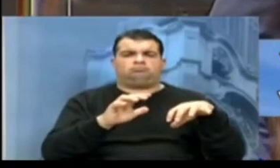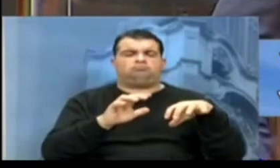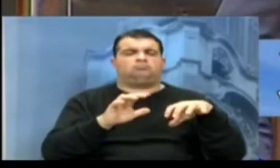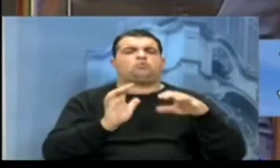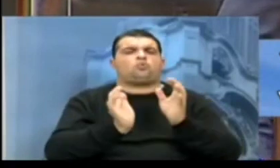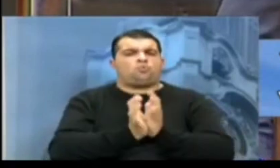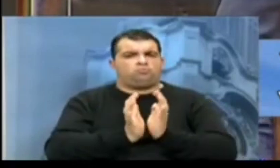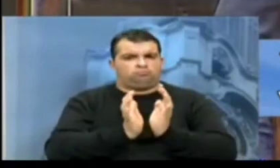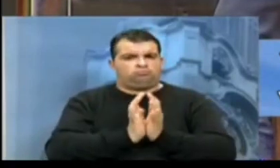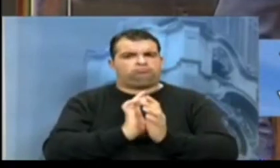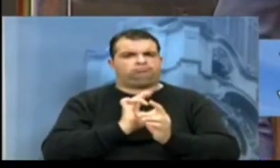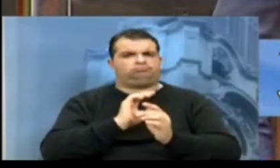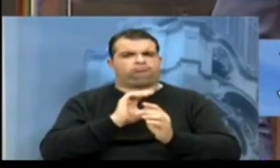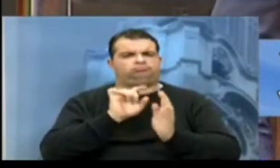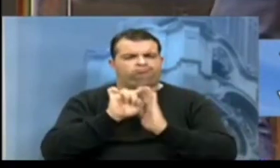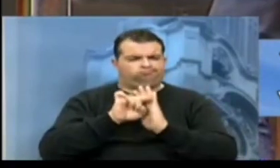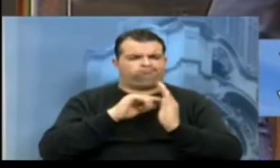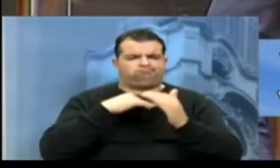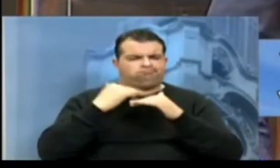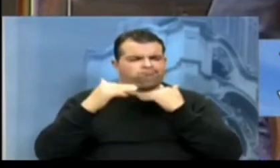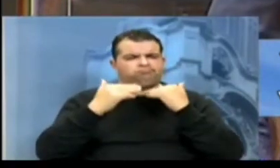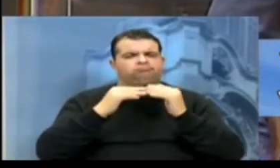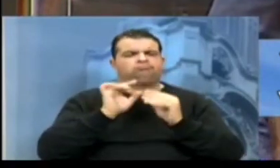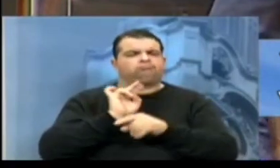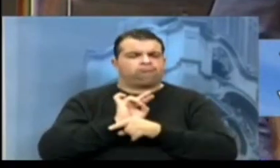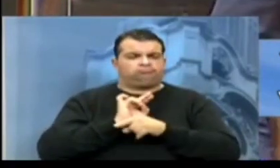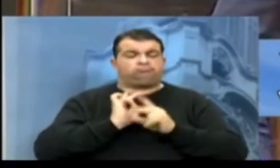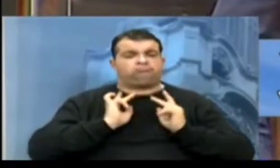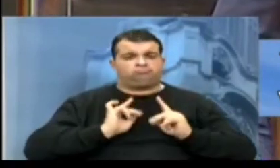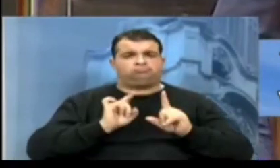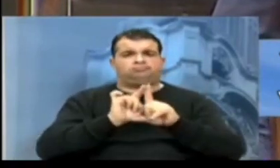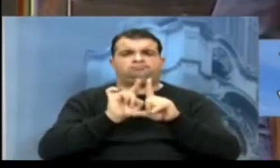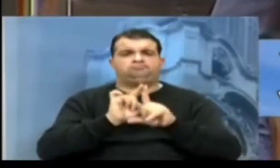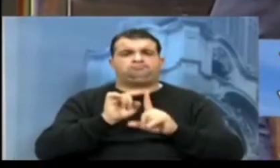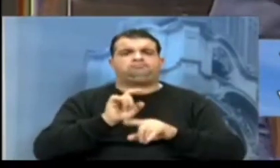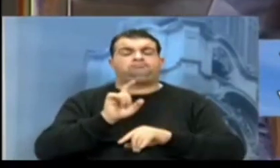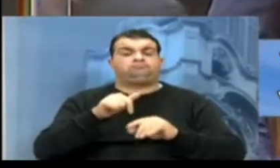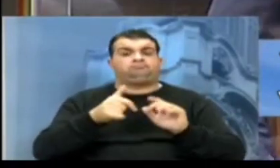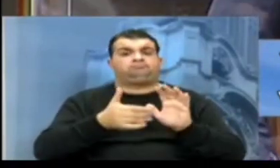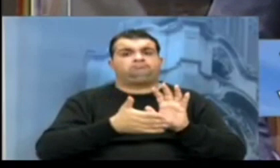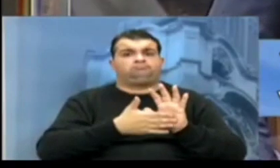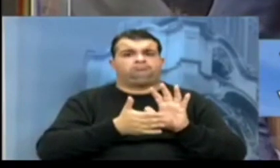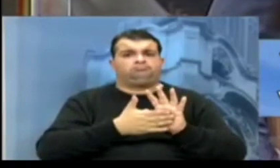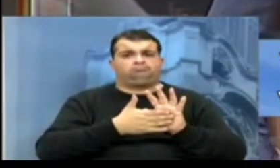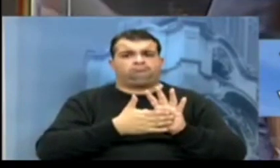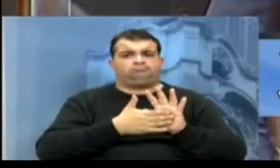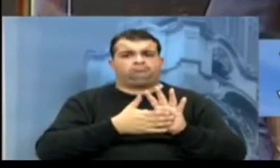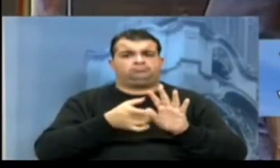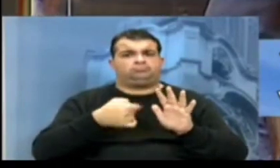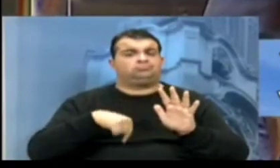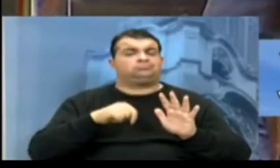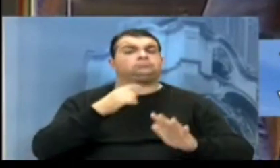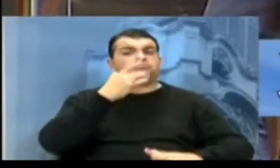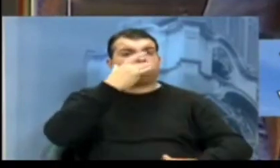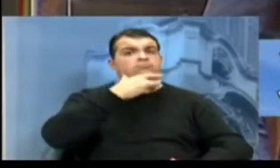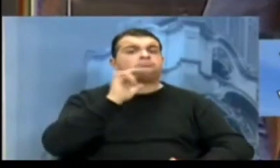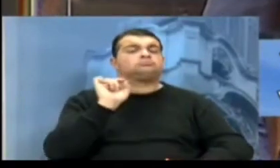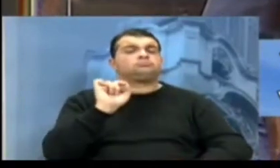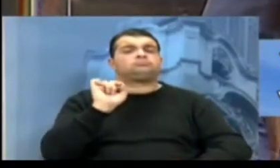Proteção à Pessoa. Essa homenagem foi proposta porque nós entendemos